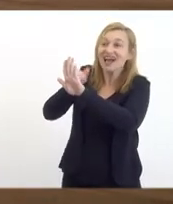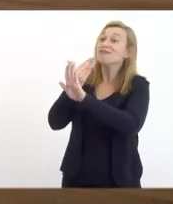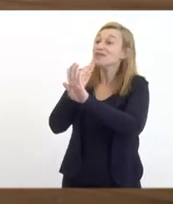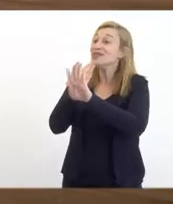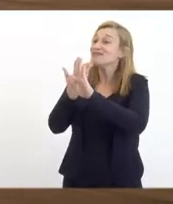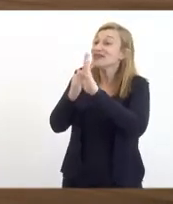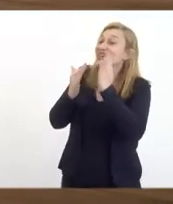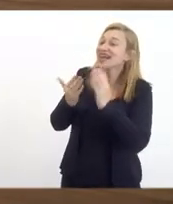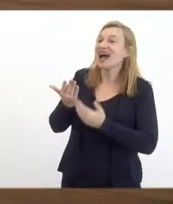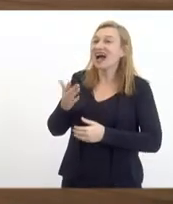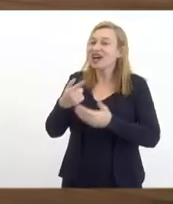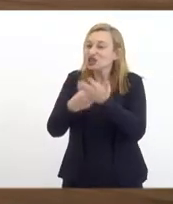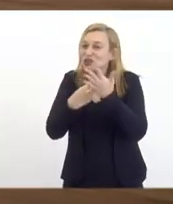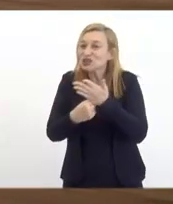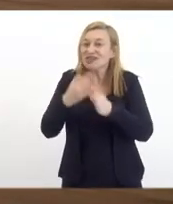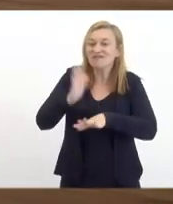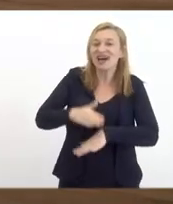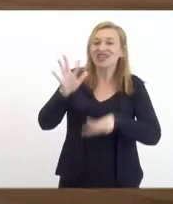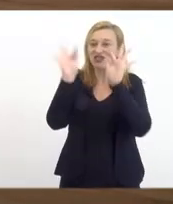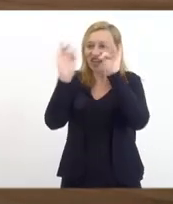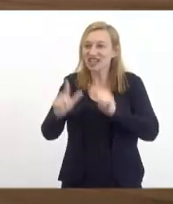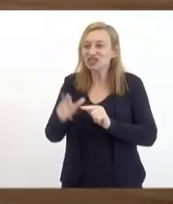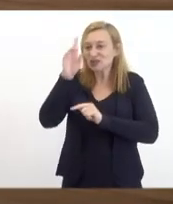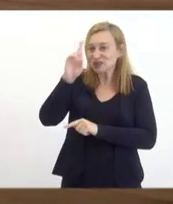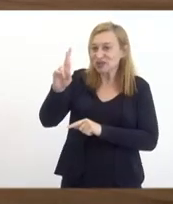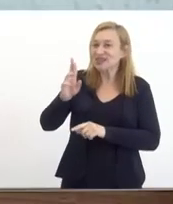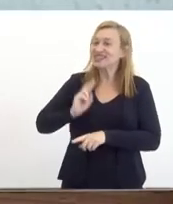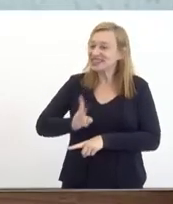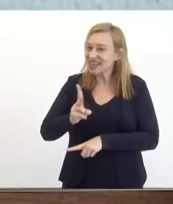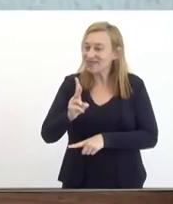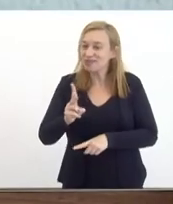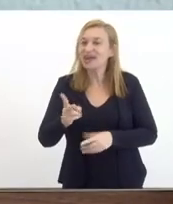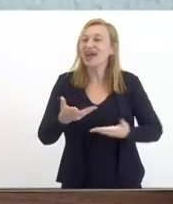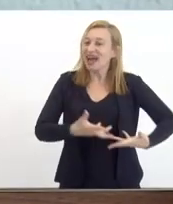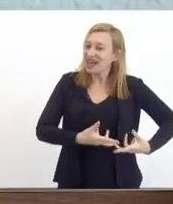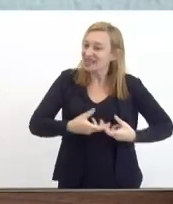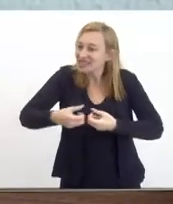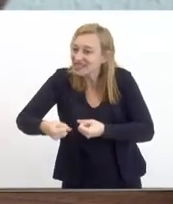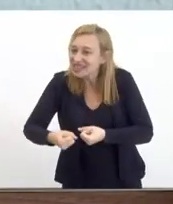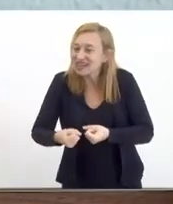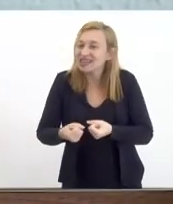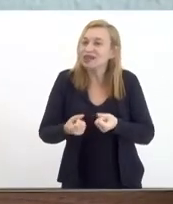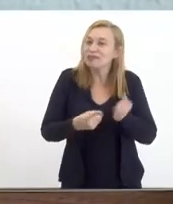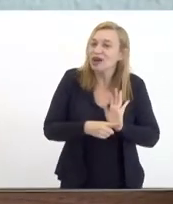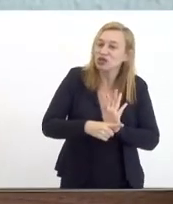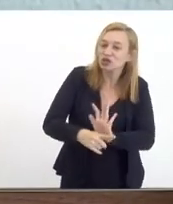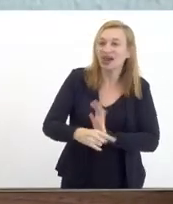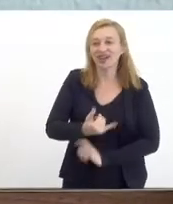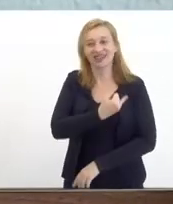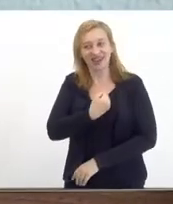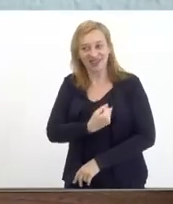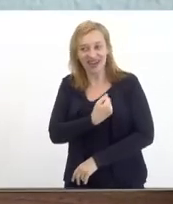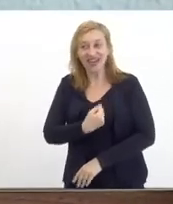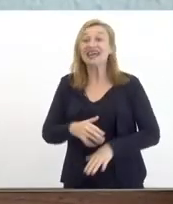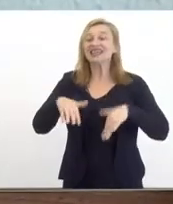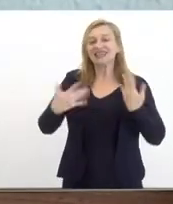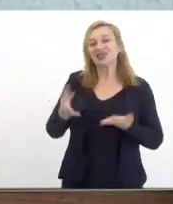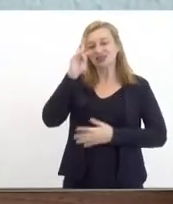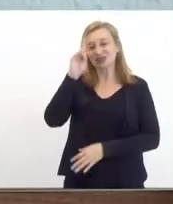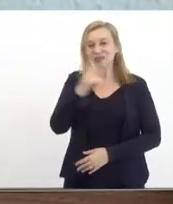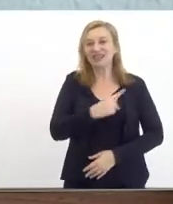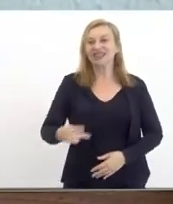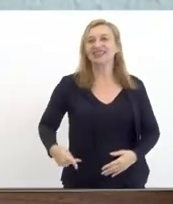ajuda e fico mais feliz ainda que o senhor sempre abre a sua porta para ajudar o município de Itaguaí então presidente